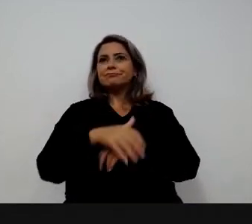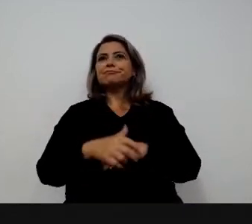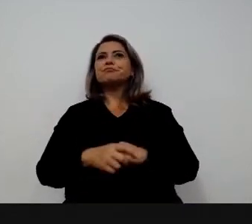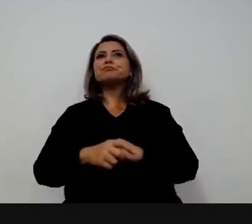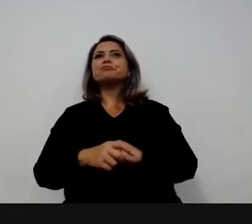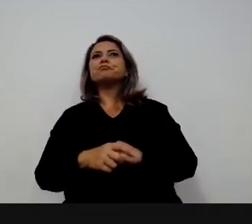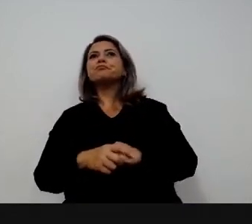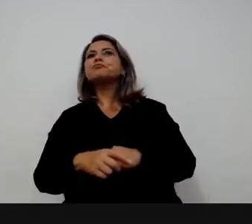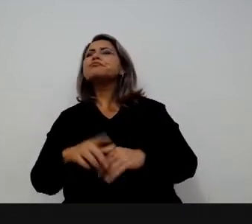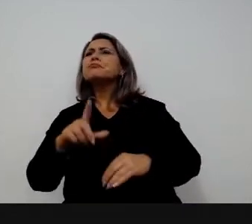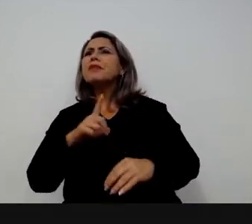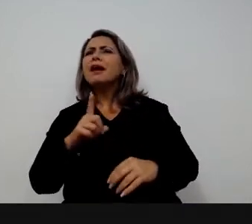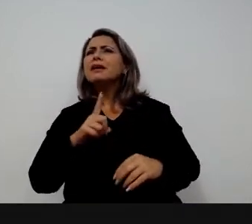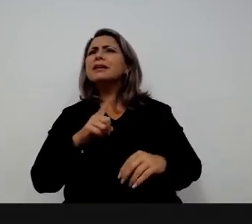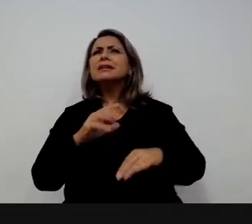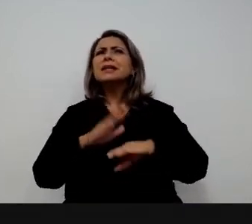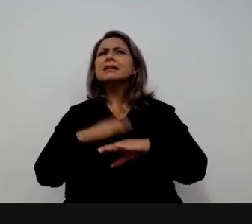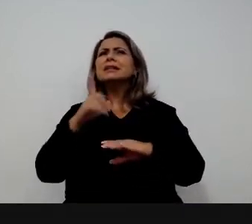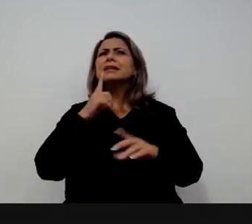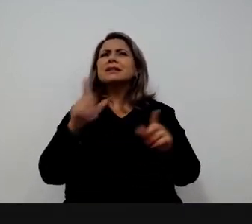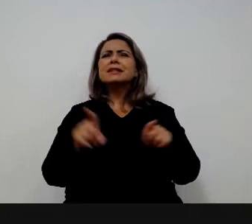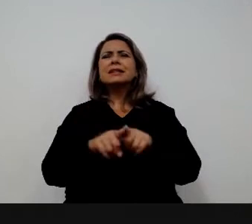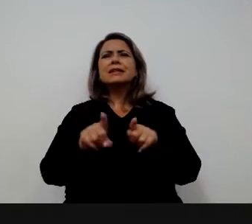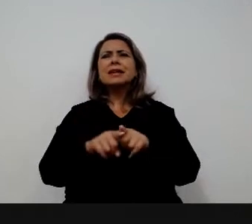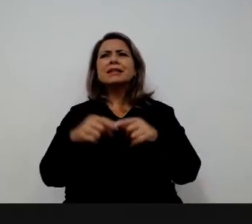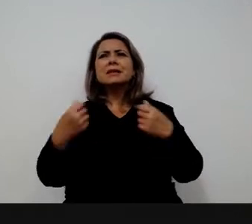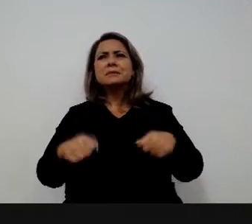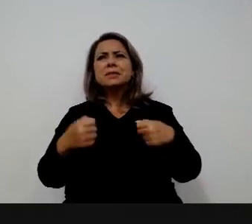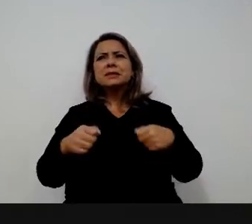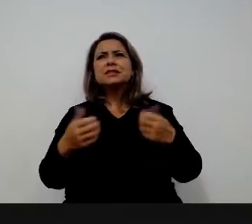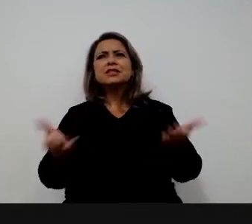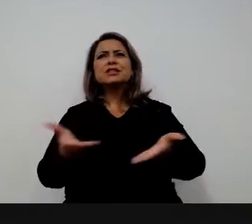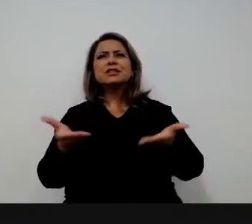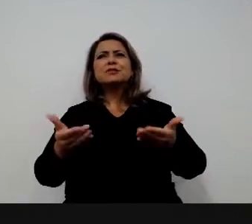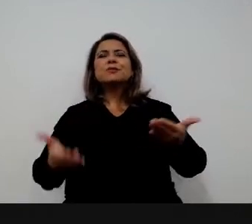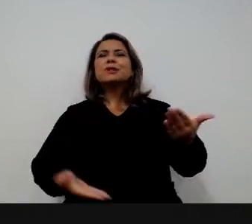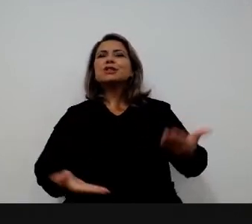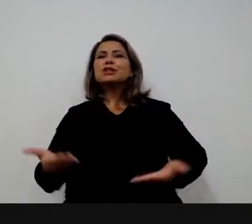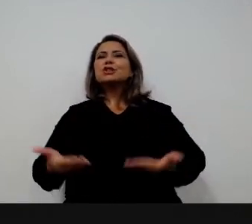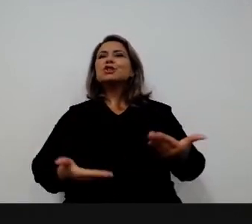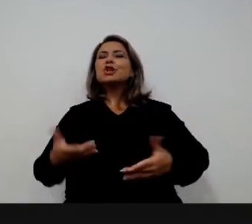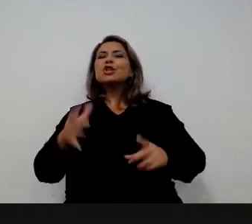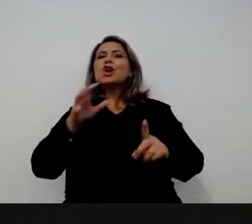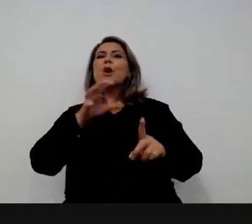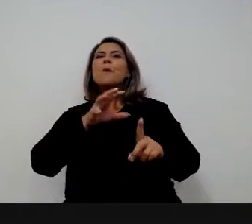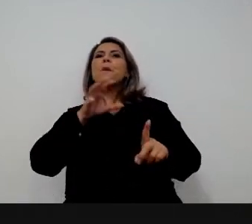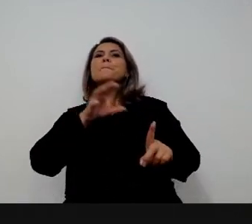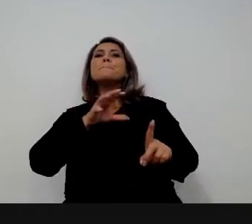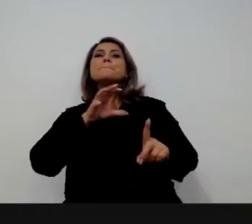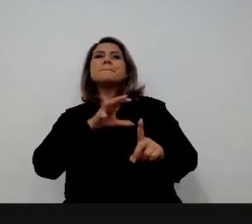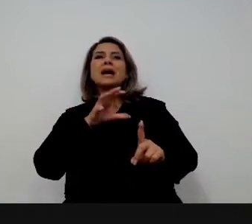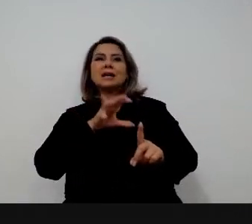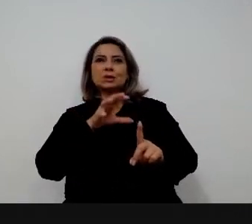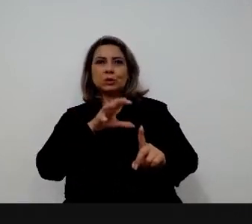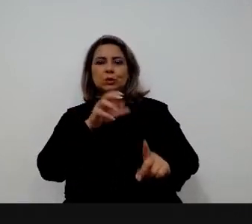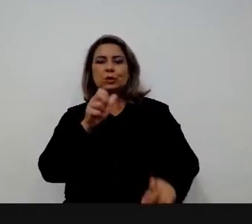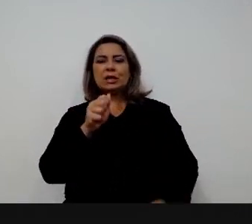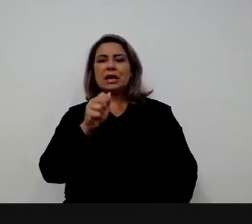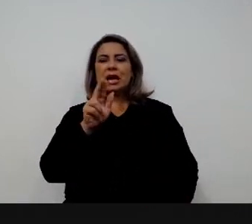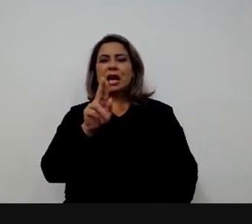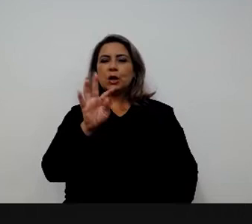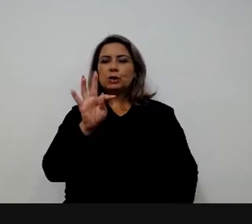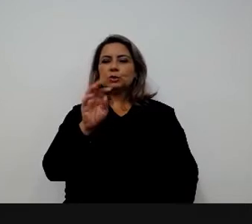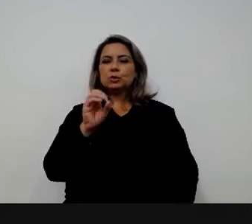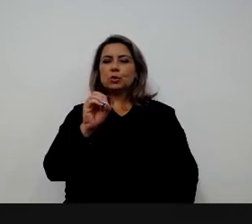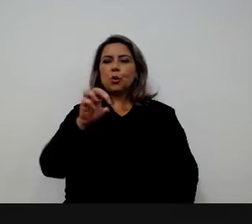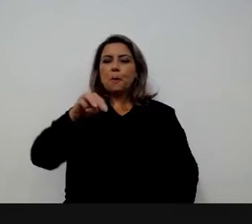tenha as consequências mais imediatas no serviço público é exatamente o impacto da automação. A gente vai falar um pouquinho